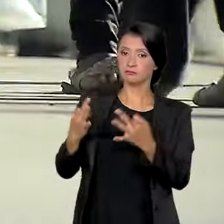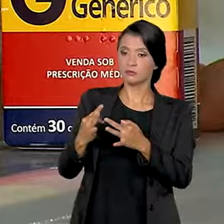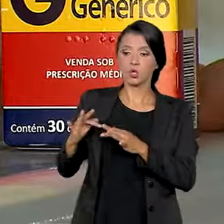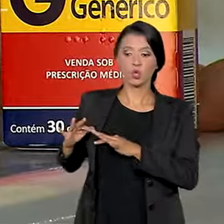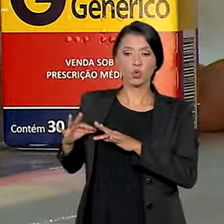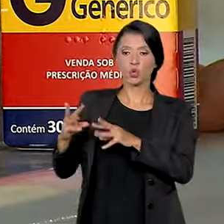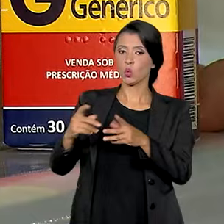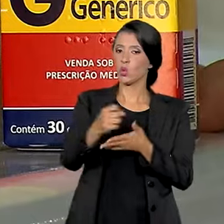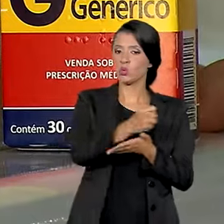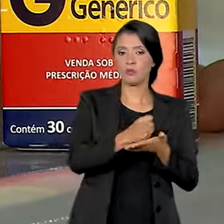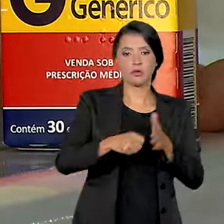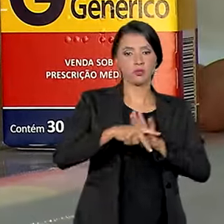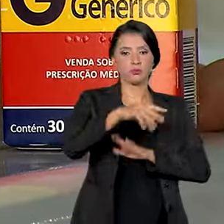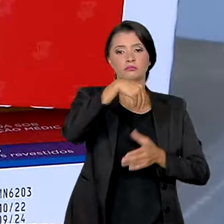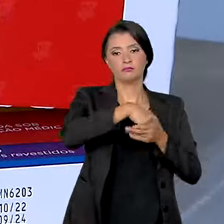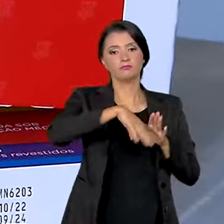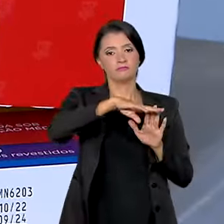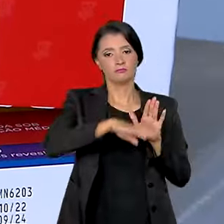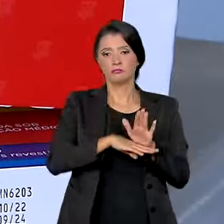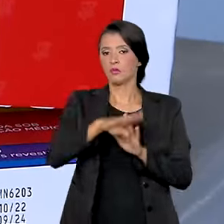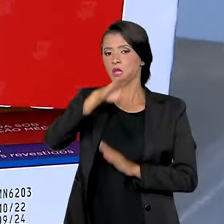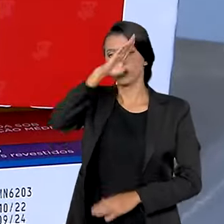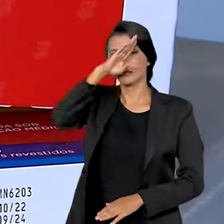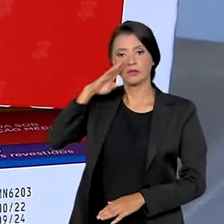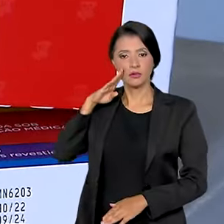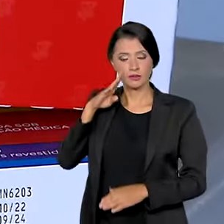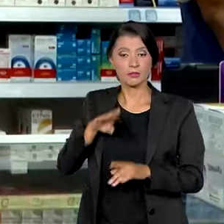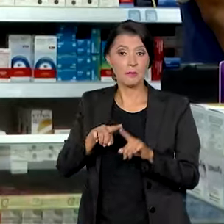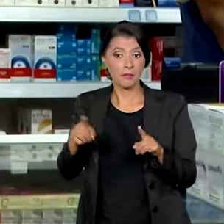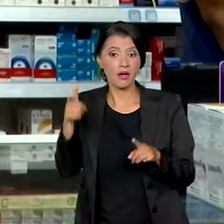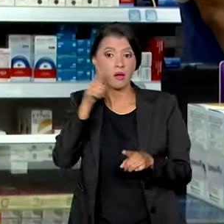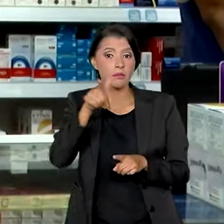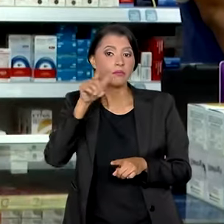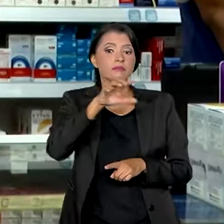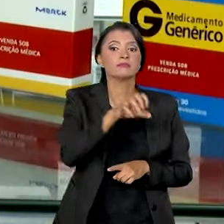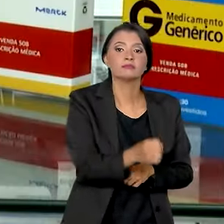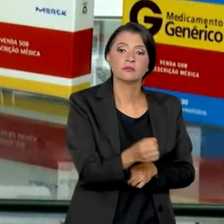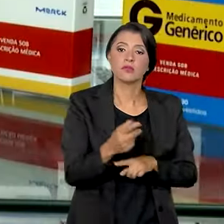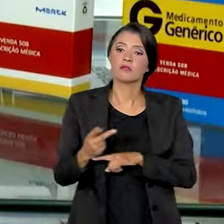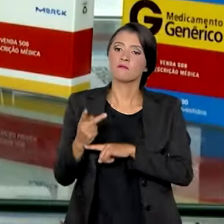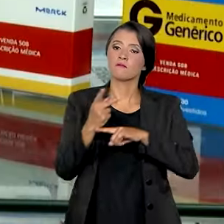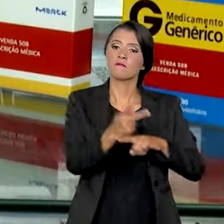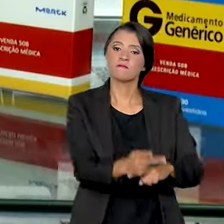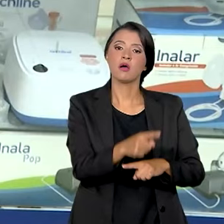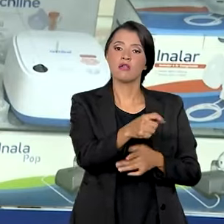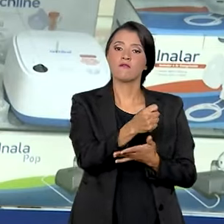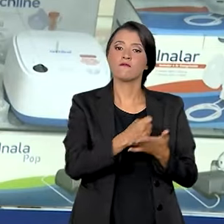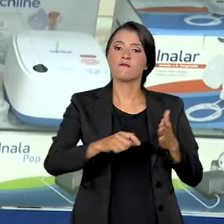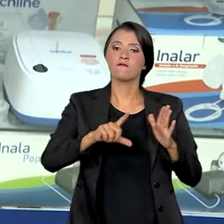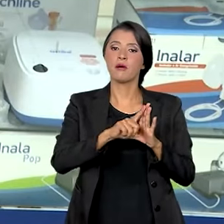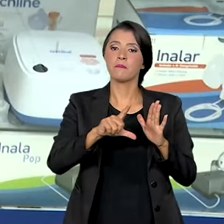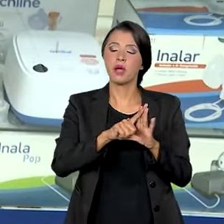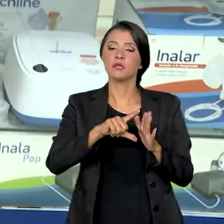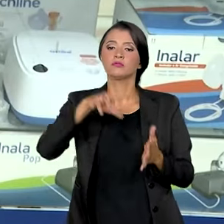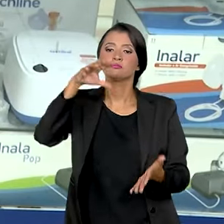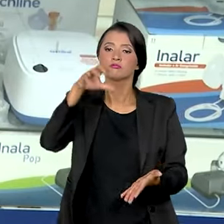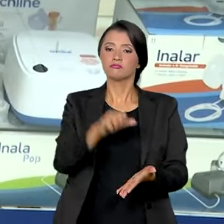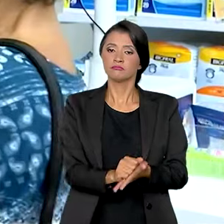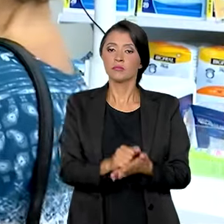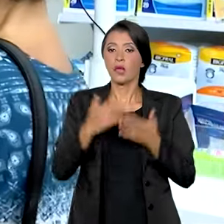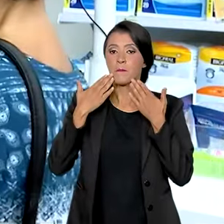Família, todos os remédios do programa são de graça. Para retirar, basta ir a uma farmácia